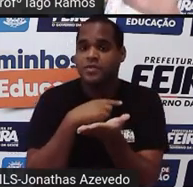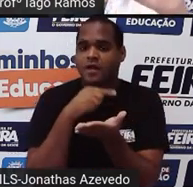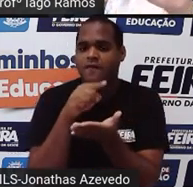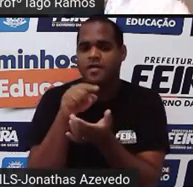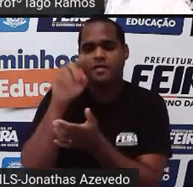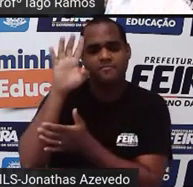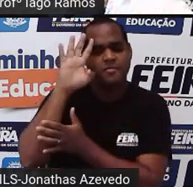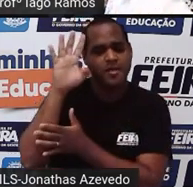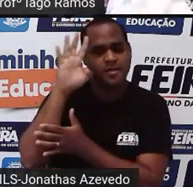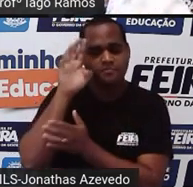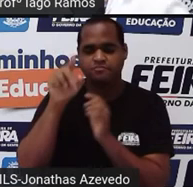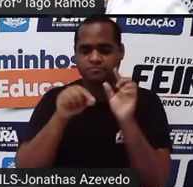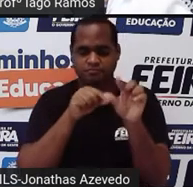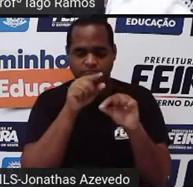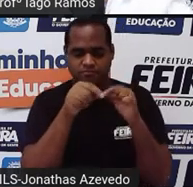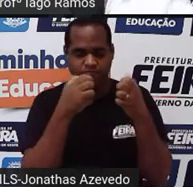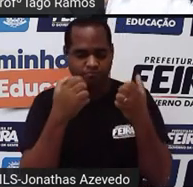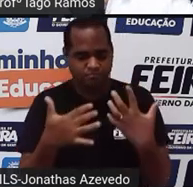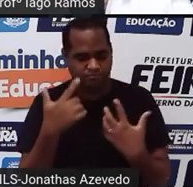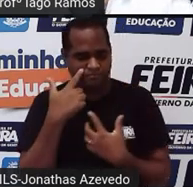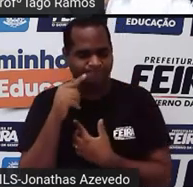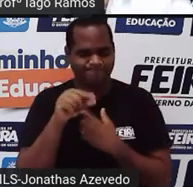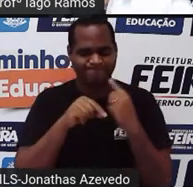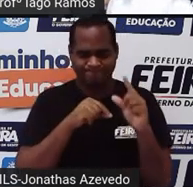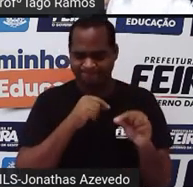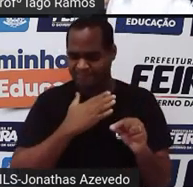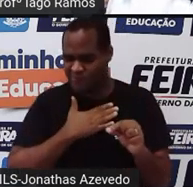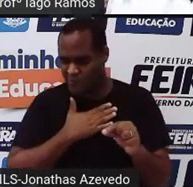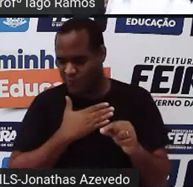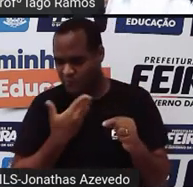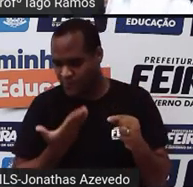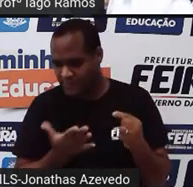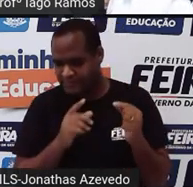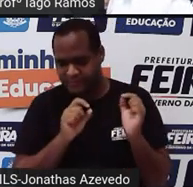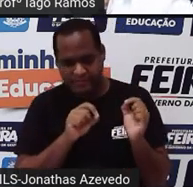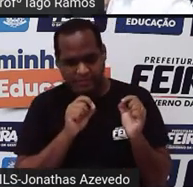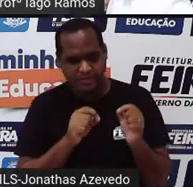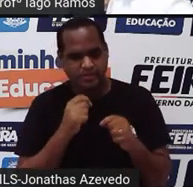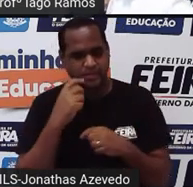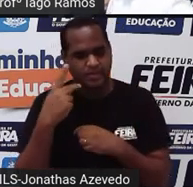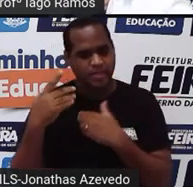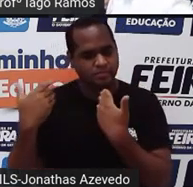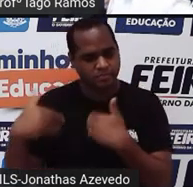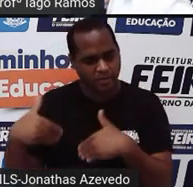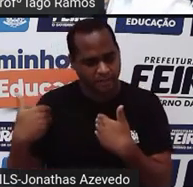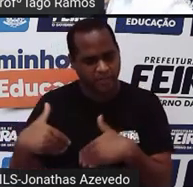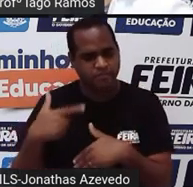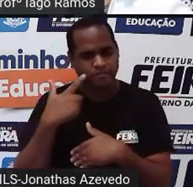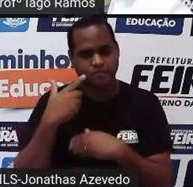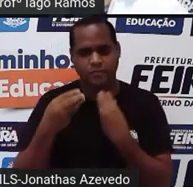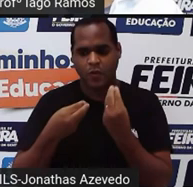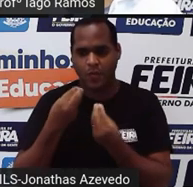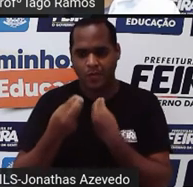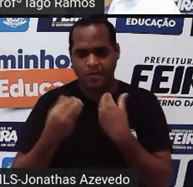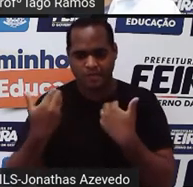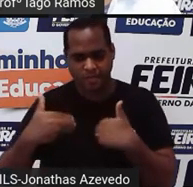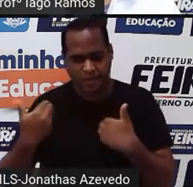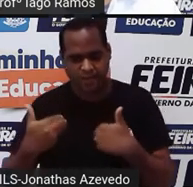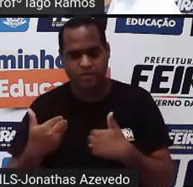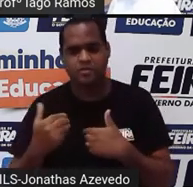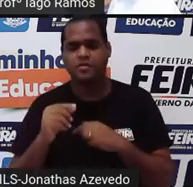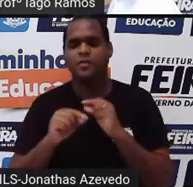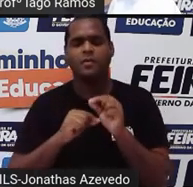selecionar o que você quer, né? Que caísse nessa prova, que estivesse nessa prova,